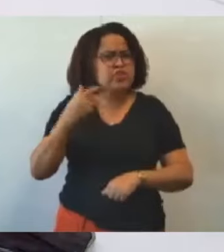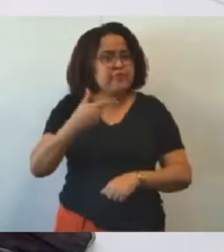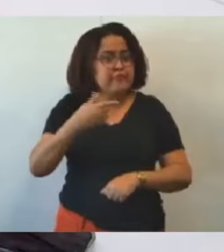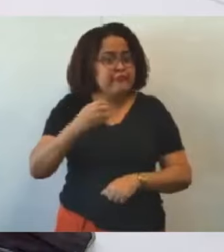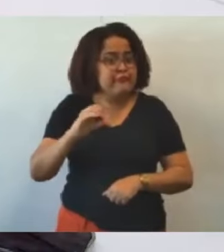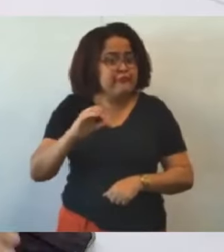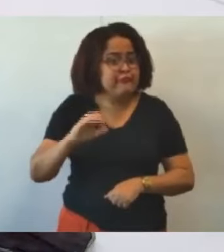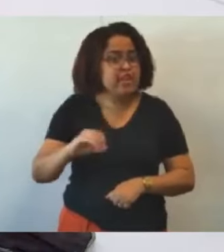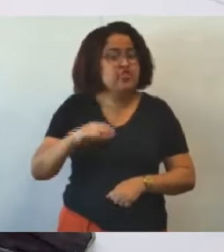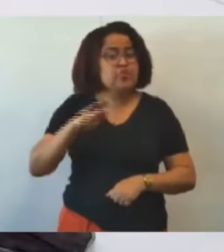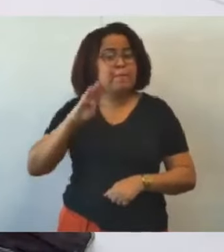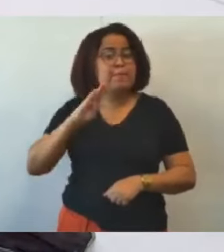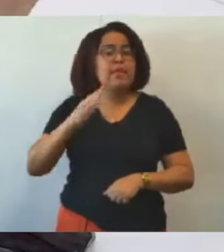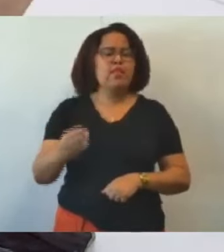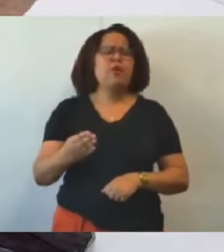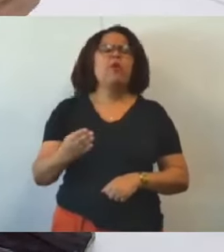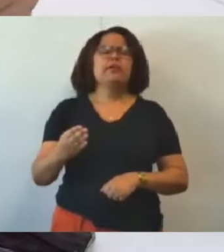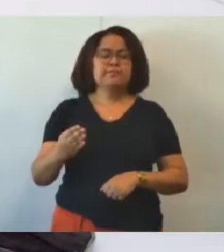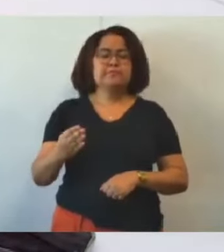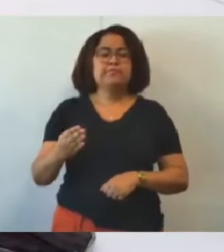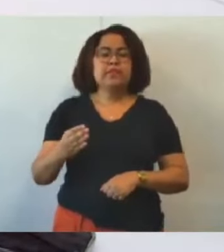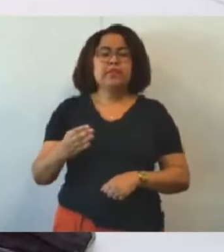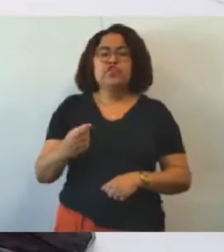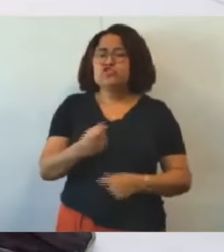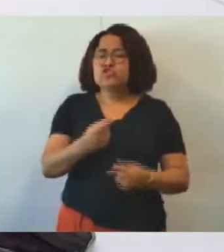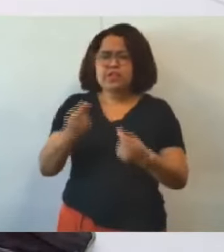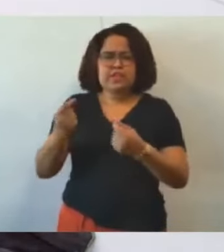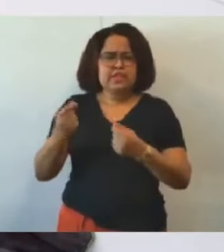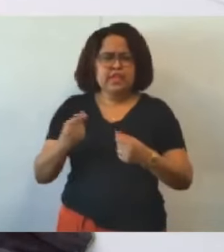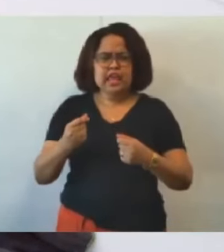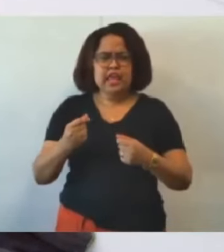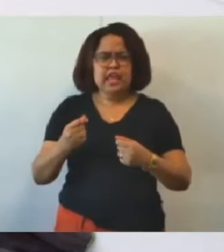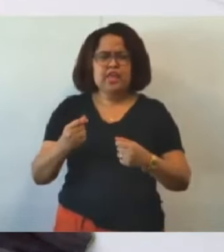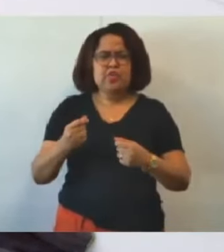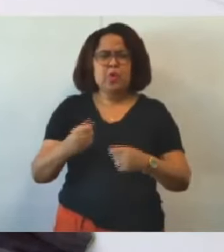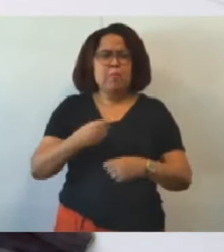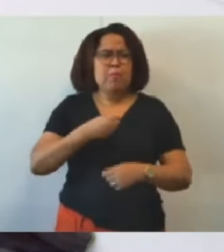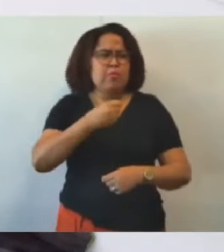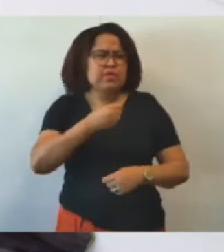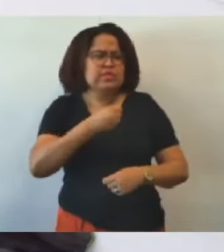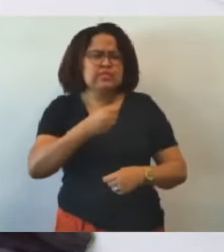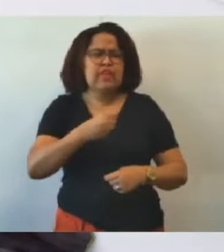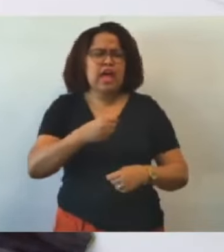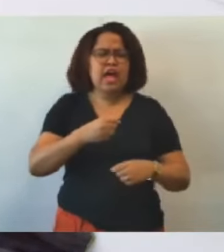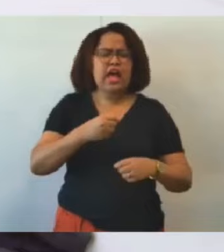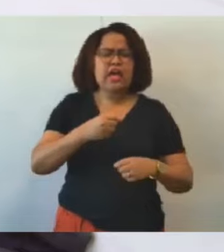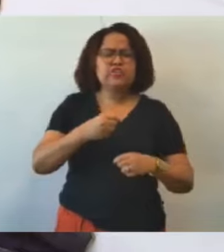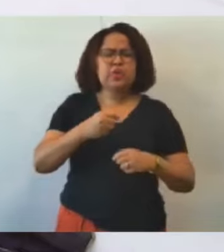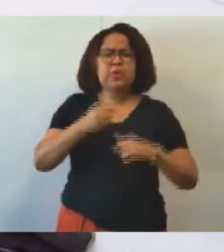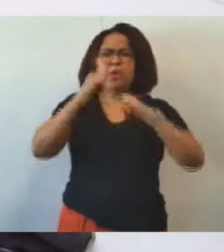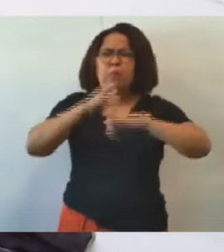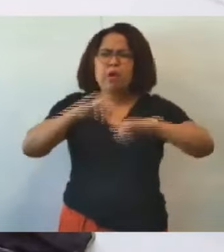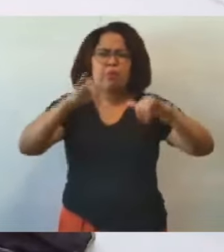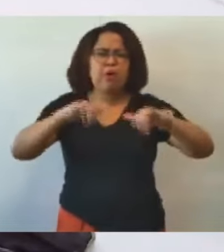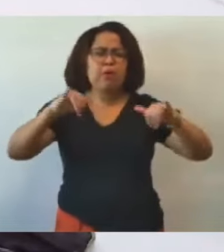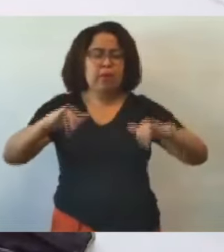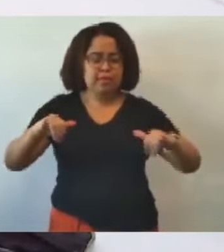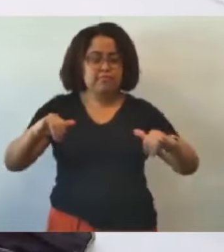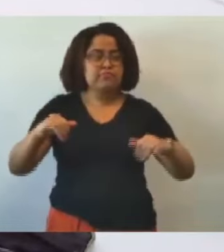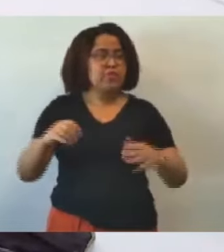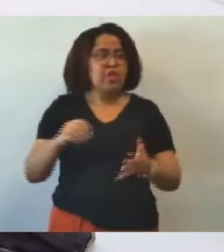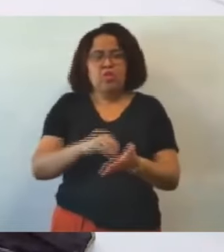dinheiro para publicidade não falta sempre nós vamos ter e também é obrigação do governo realmente